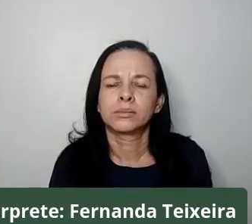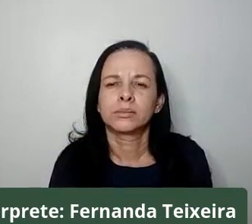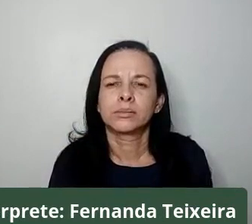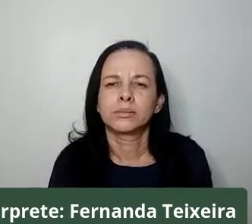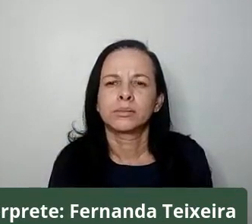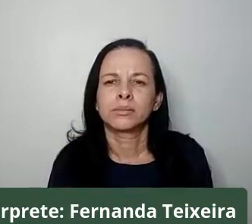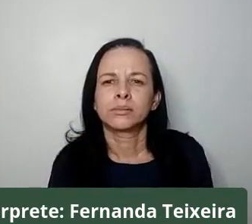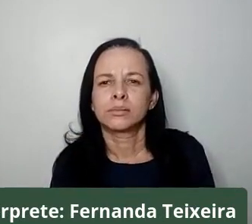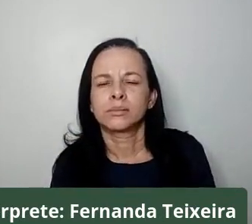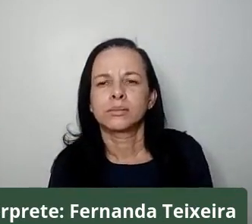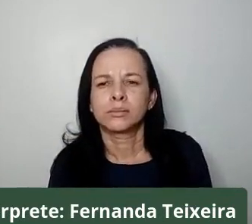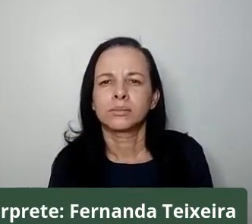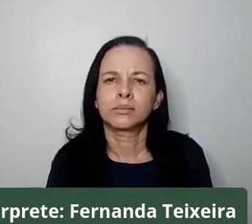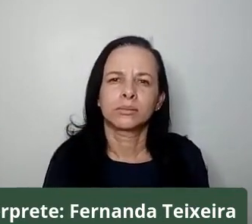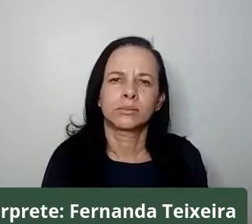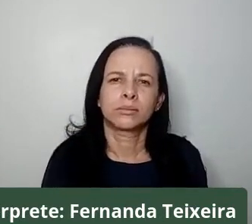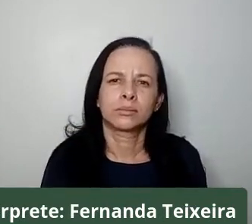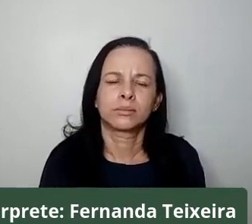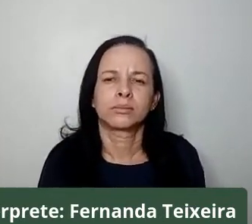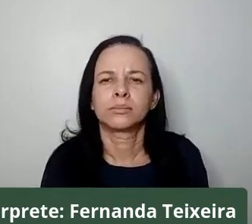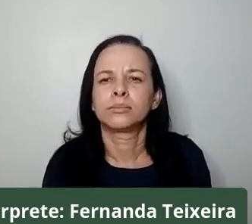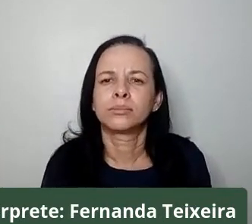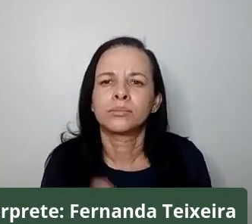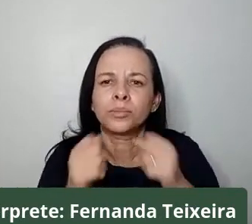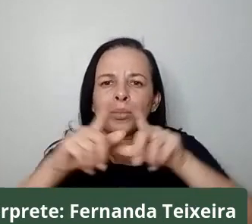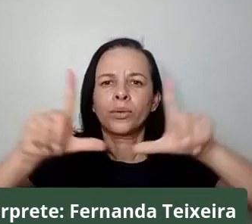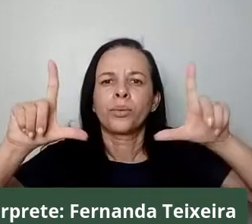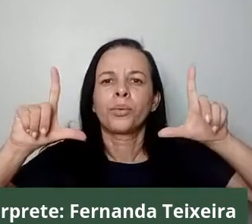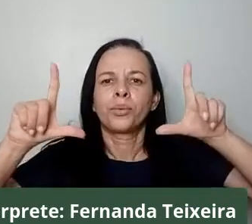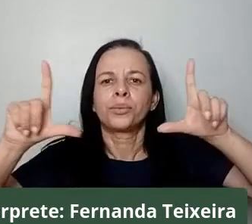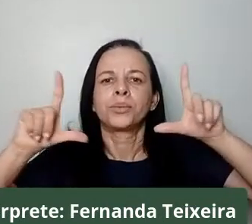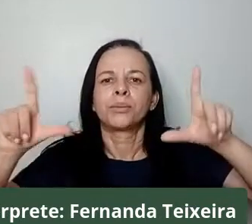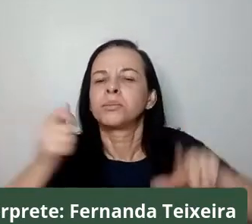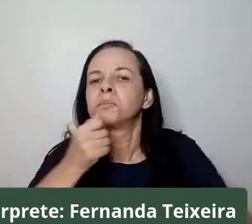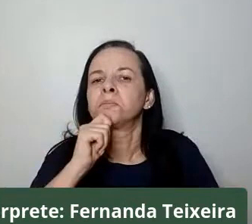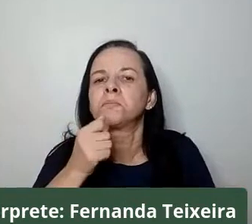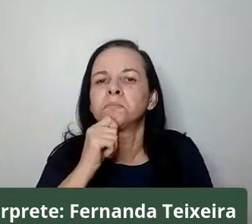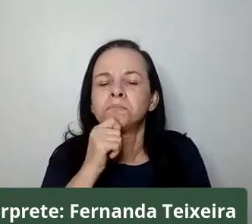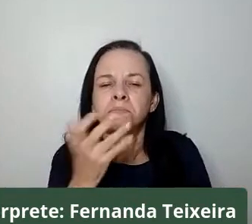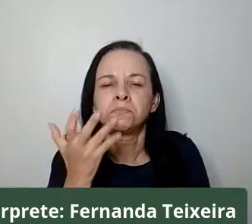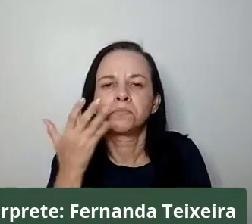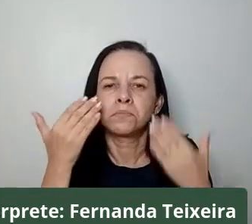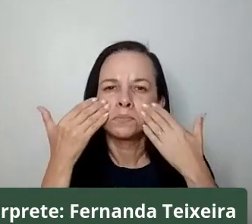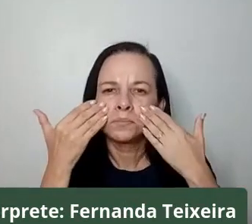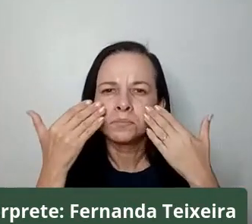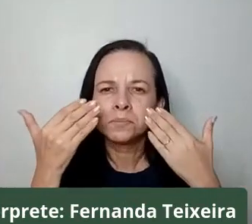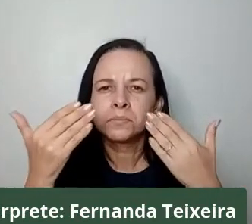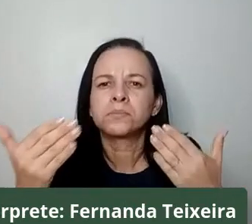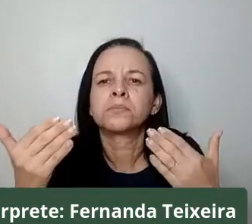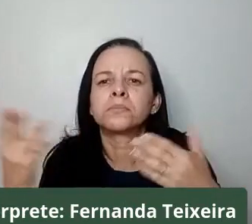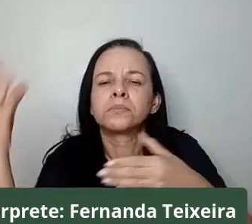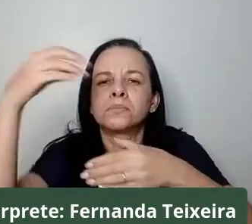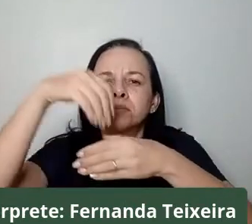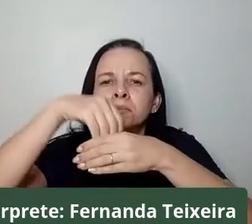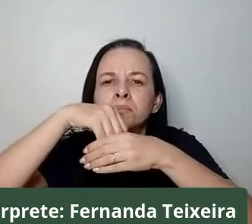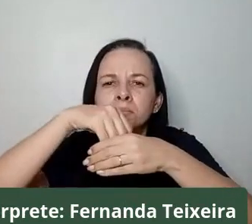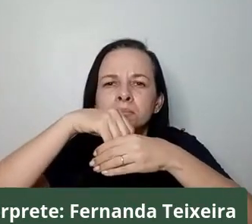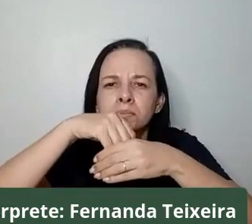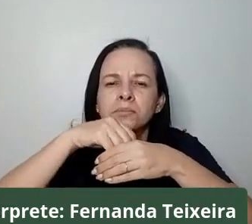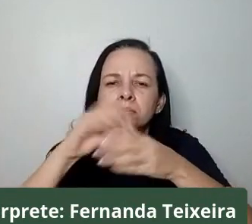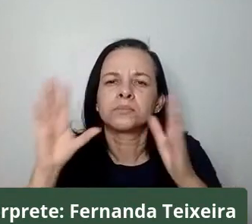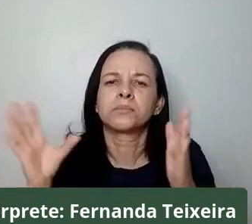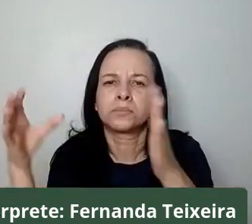Eu, enquanto não aparece aí, eu estou aqui na lógica de apresentar dentro do conjunto das comunidades